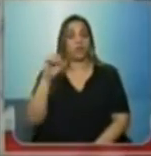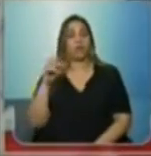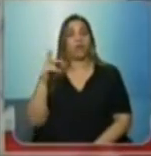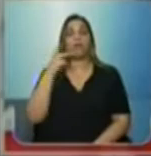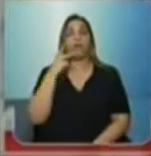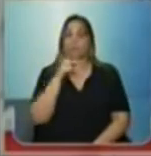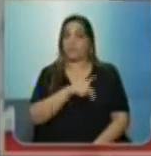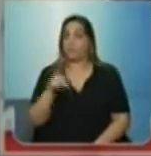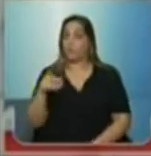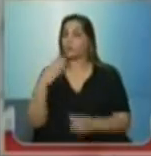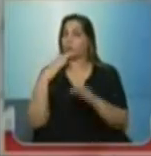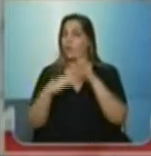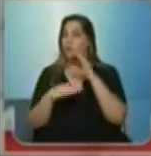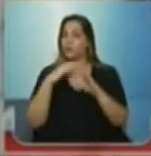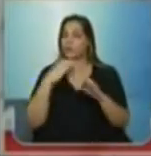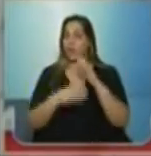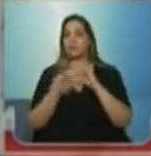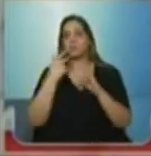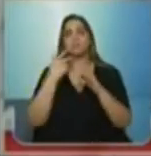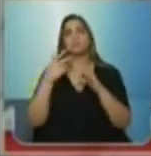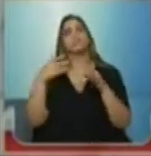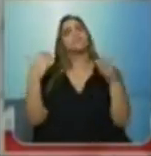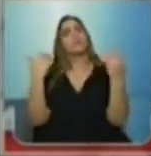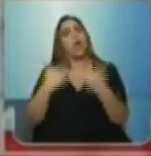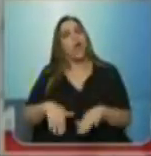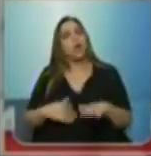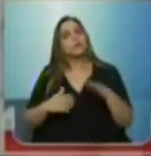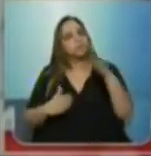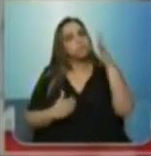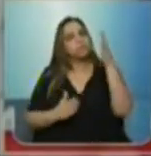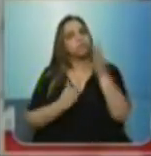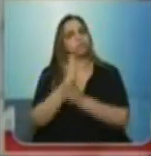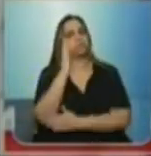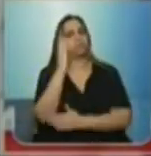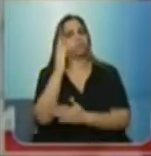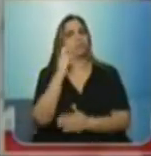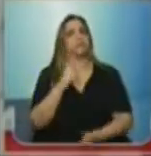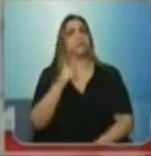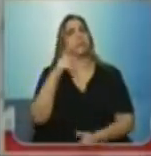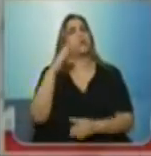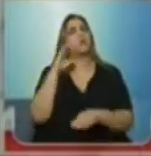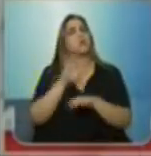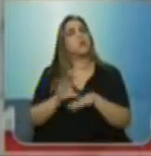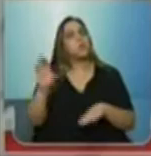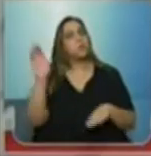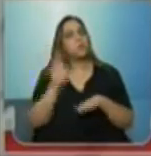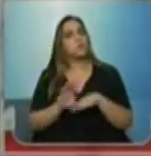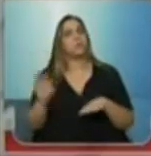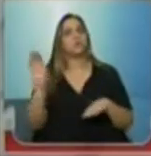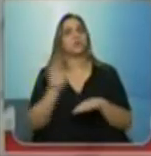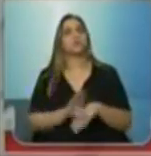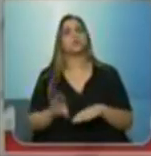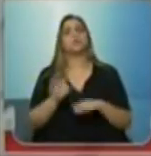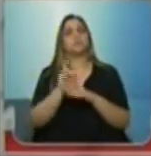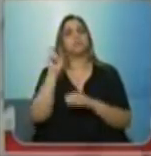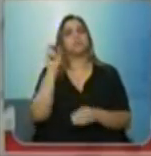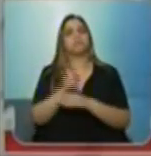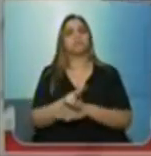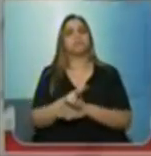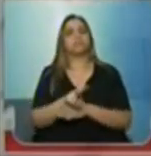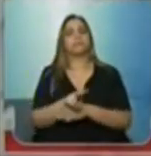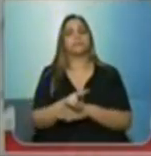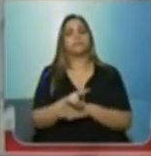concursados, professores que prestaram concurso de provas e títulos, fizeram curso, ingressaram